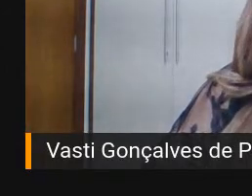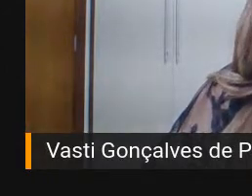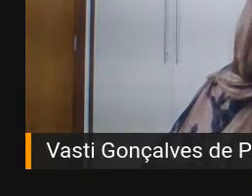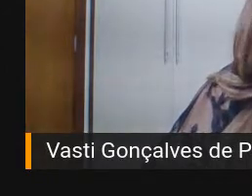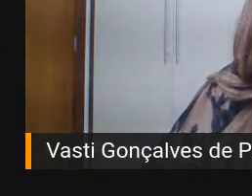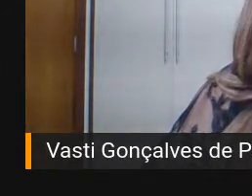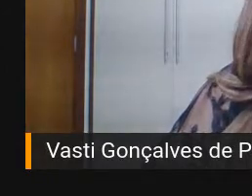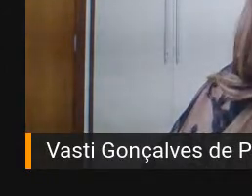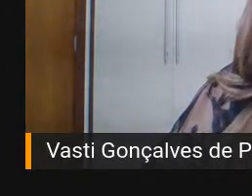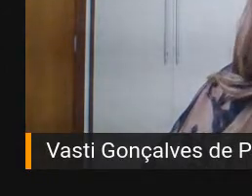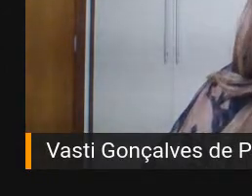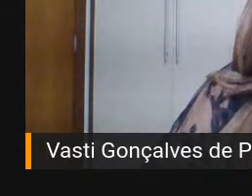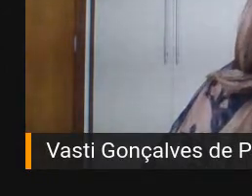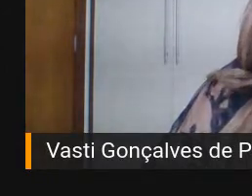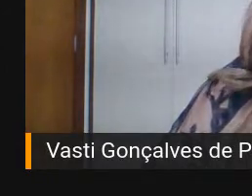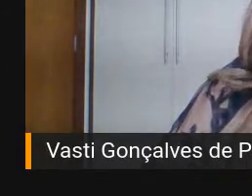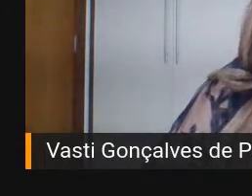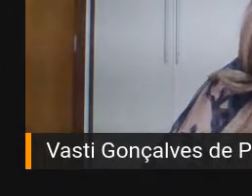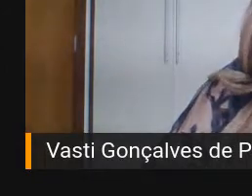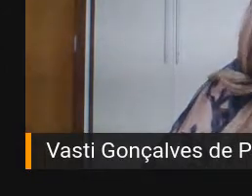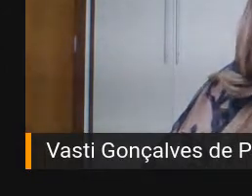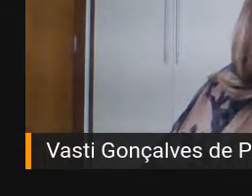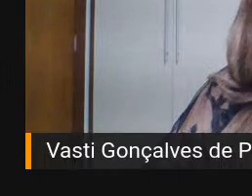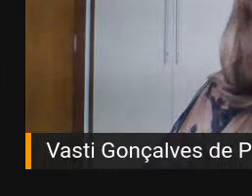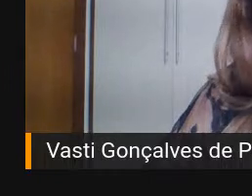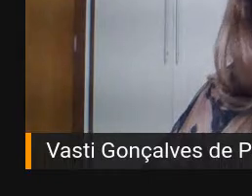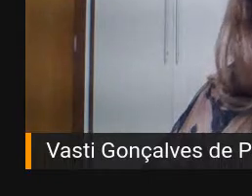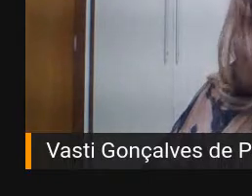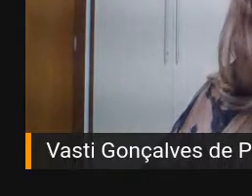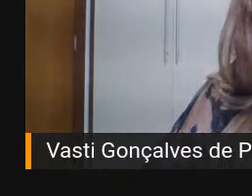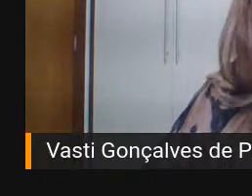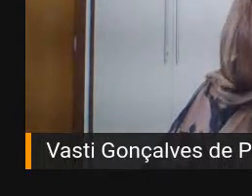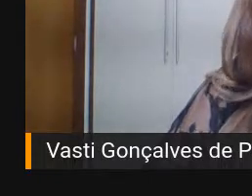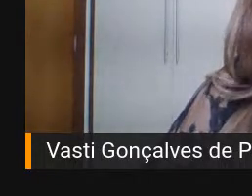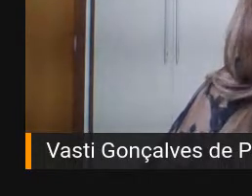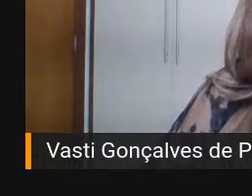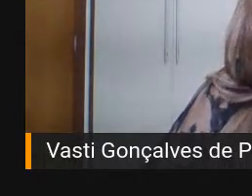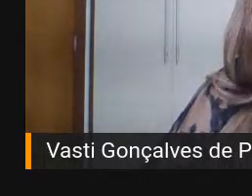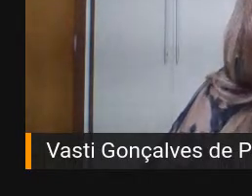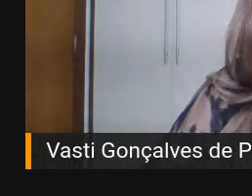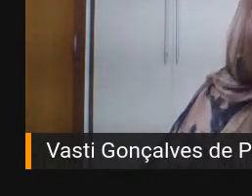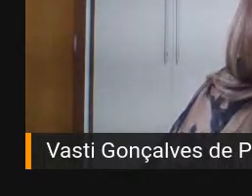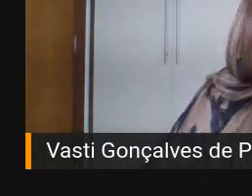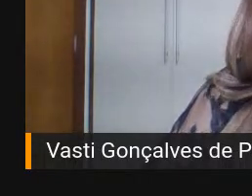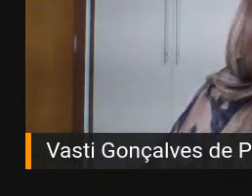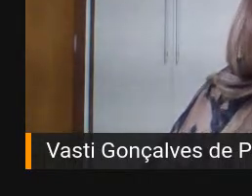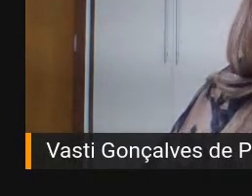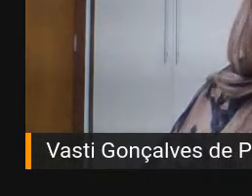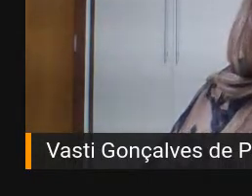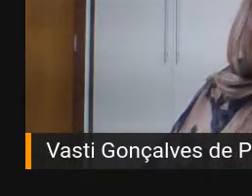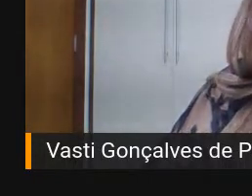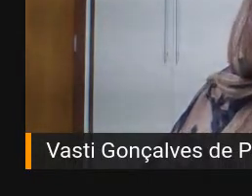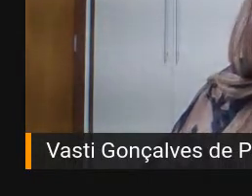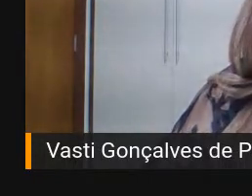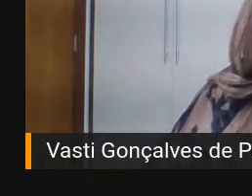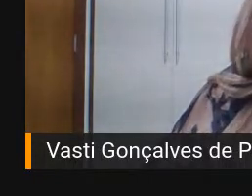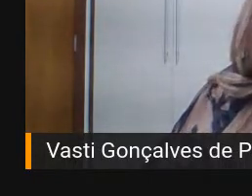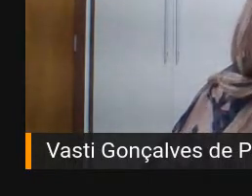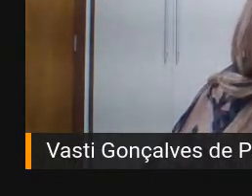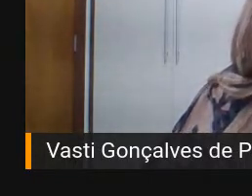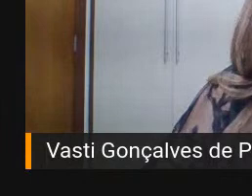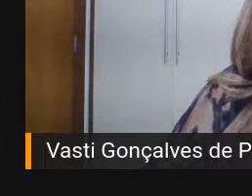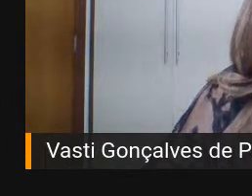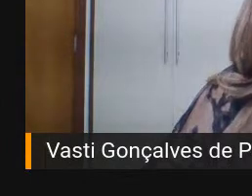Municipal de Educação de Vitória e também professora do Ensino Superior Privado. Eu sou mulher, tenho a cor de pele branca,